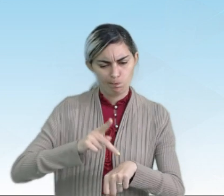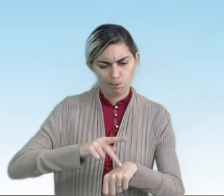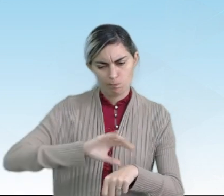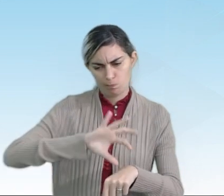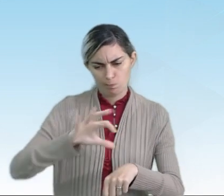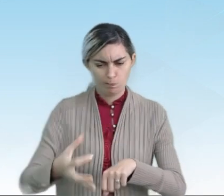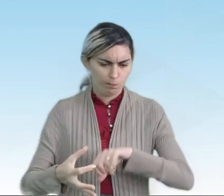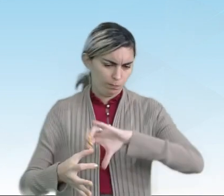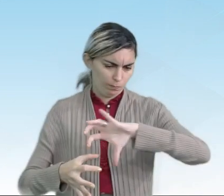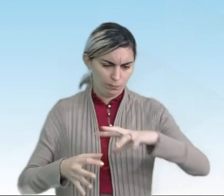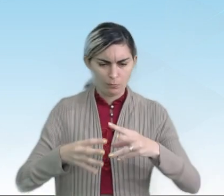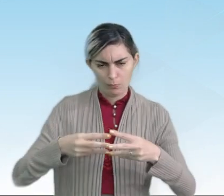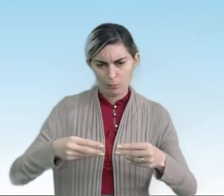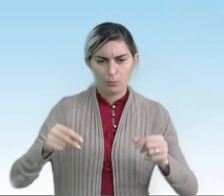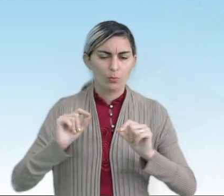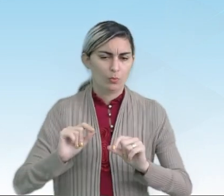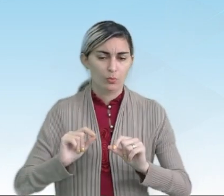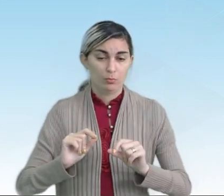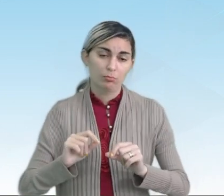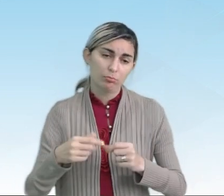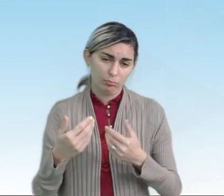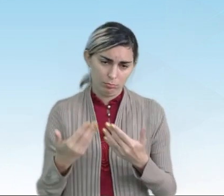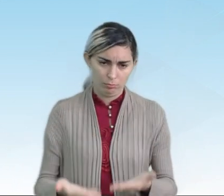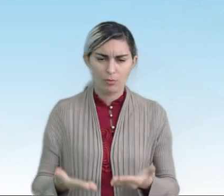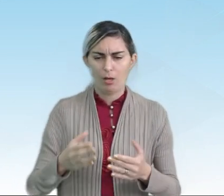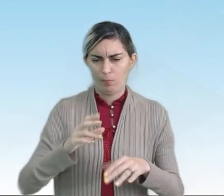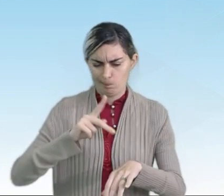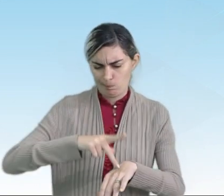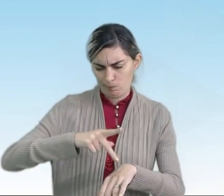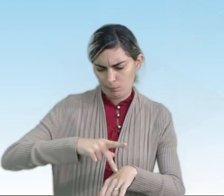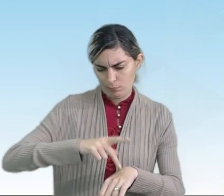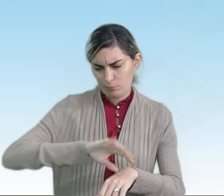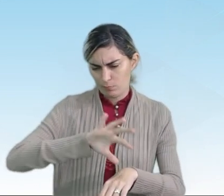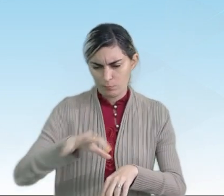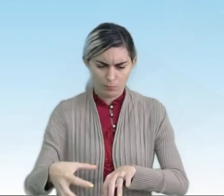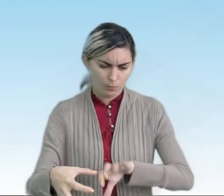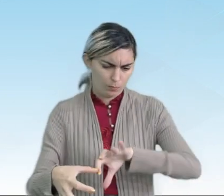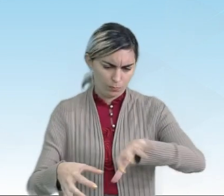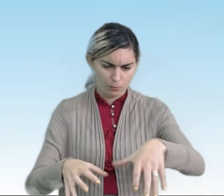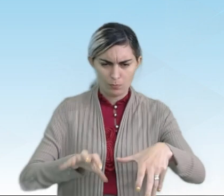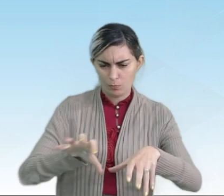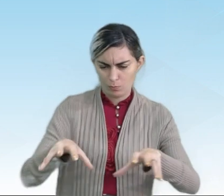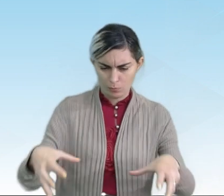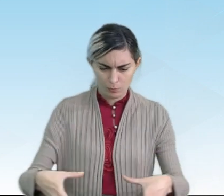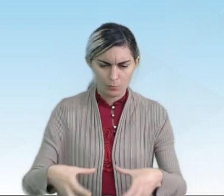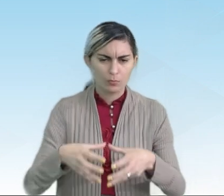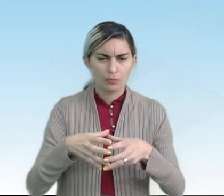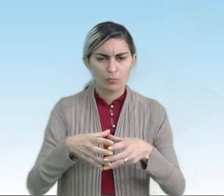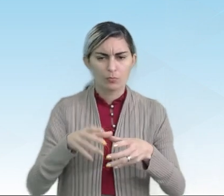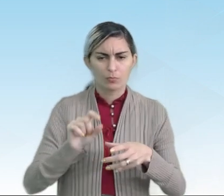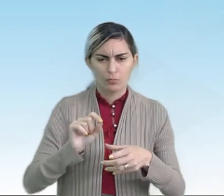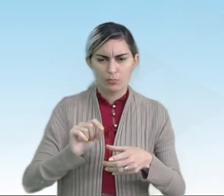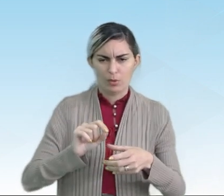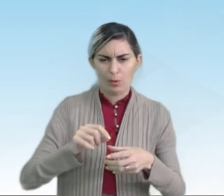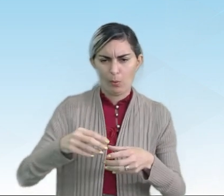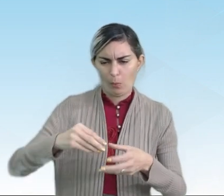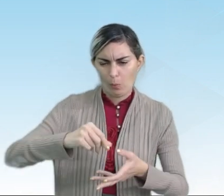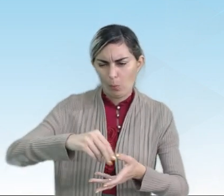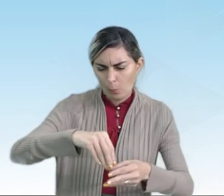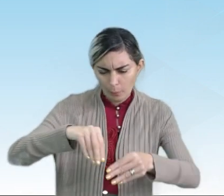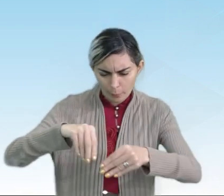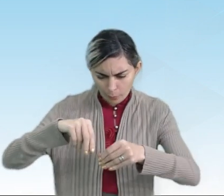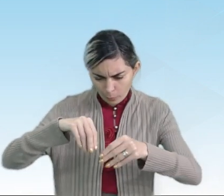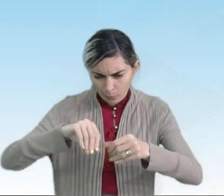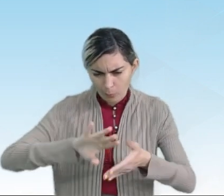sedimentares? São justamente as rochas formadas pela junção de detritos, que